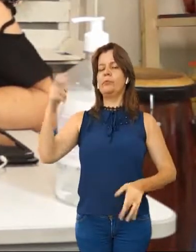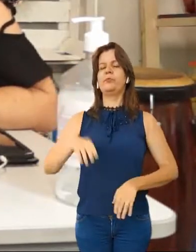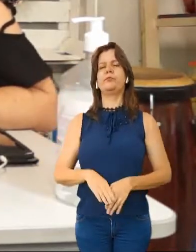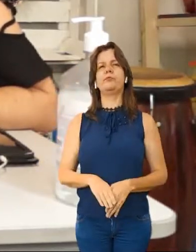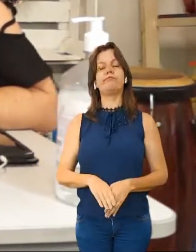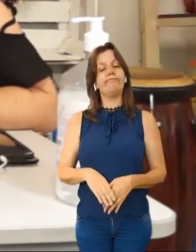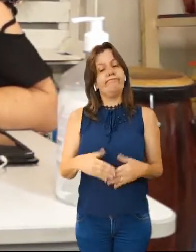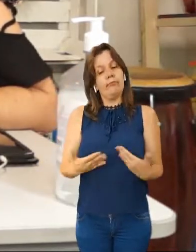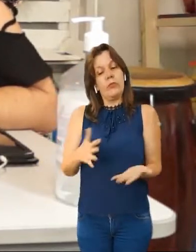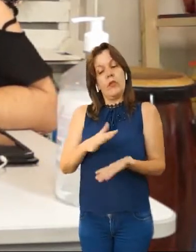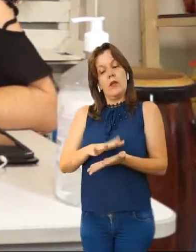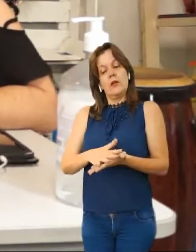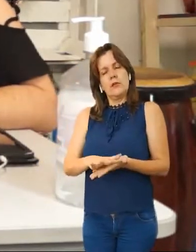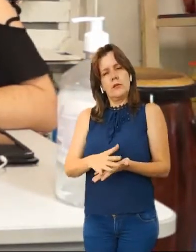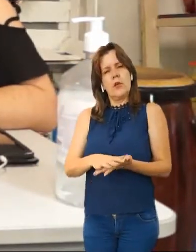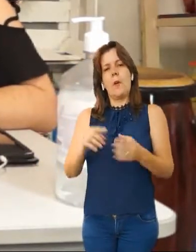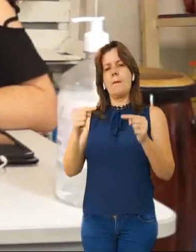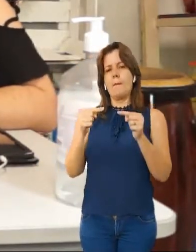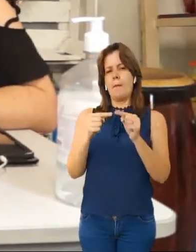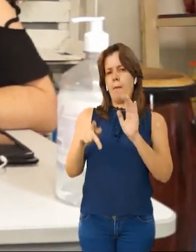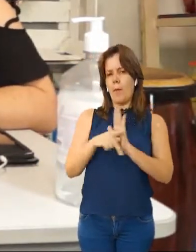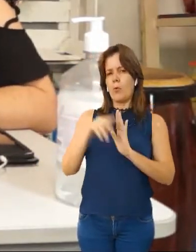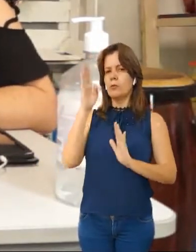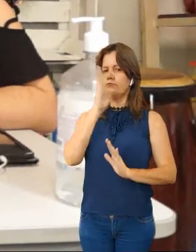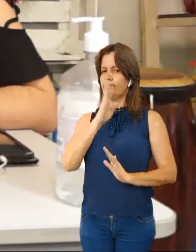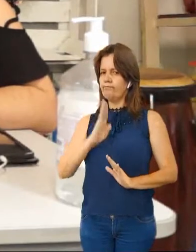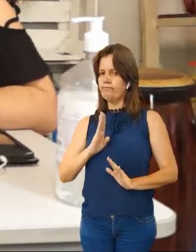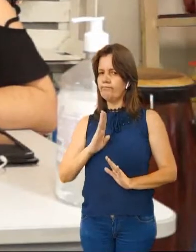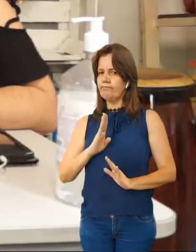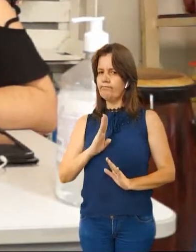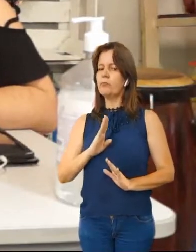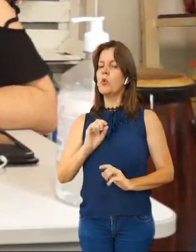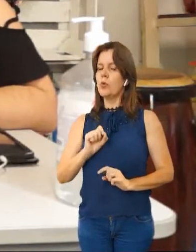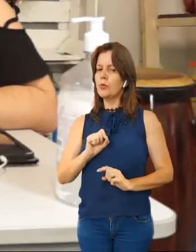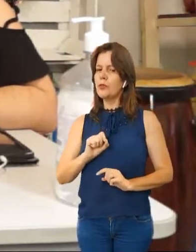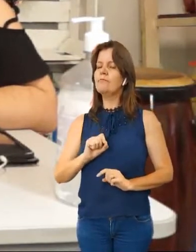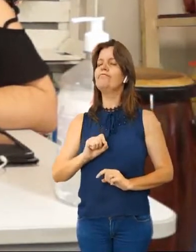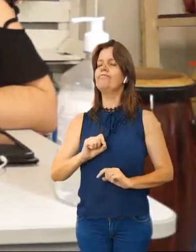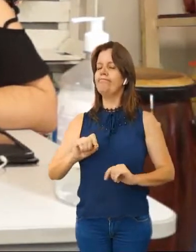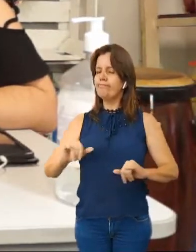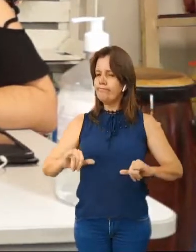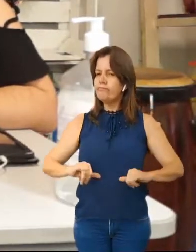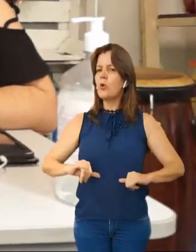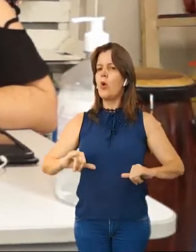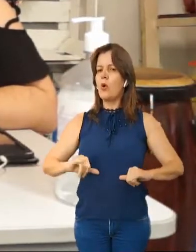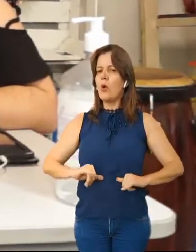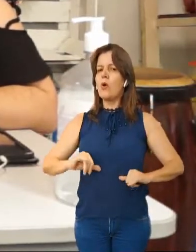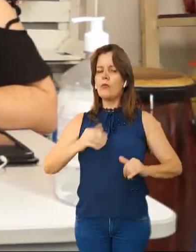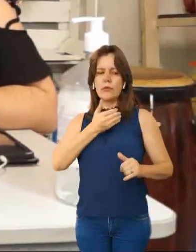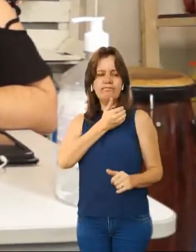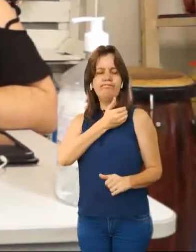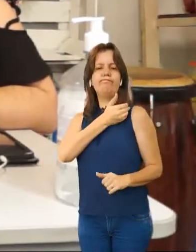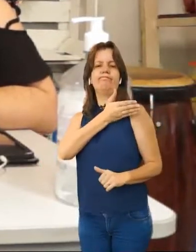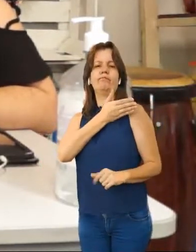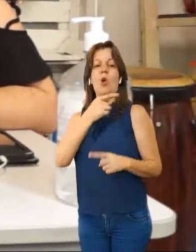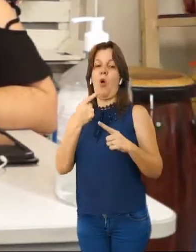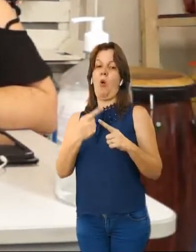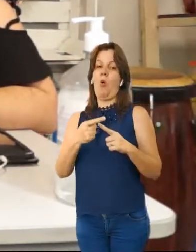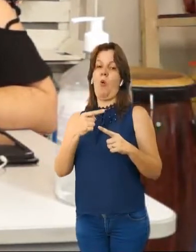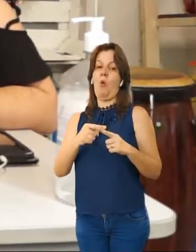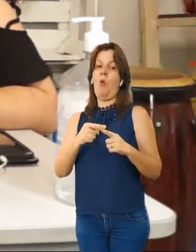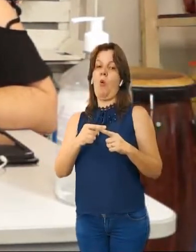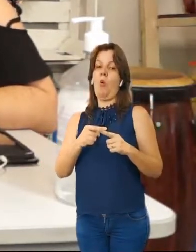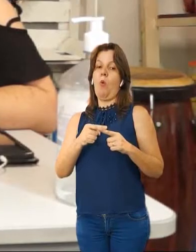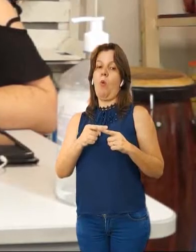Embora o samba seja um ritmo tipicamente brasileiro, ele sofreu e ainda sofre muito preconceito devido às suas